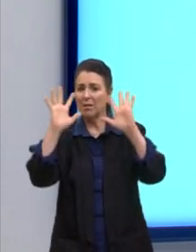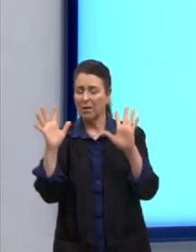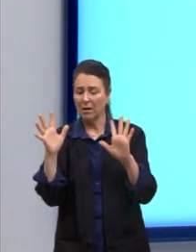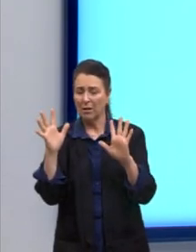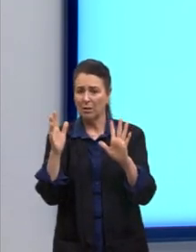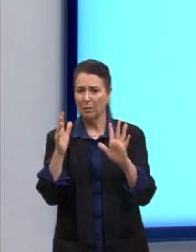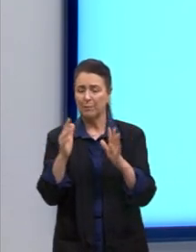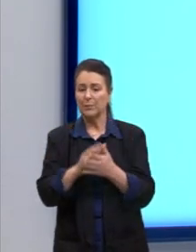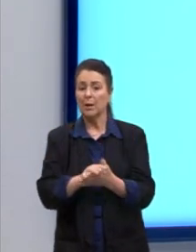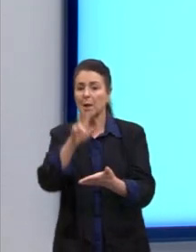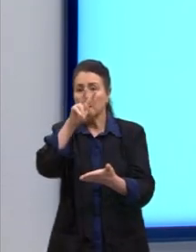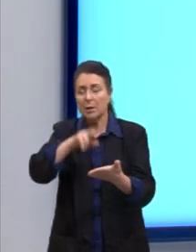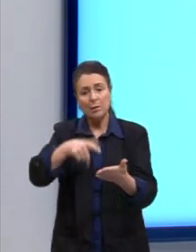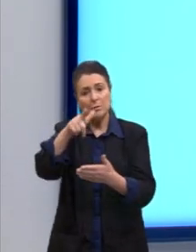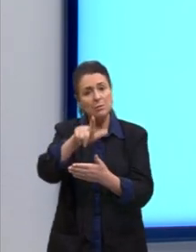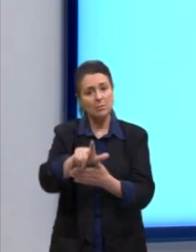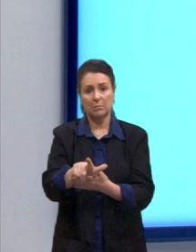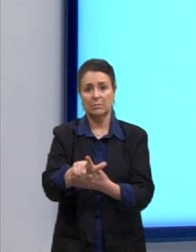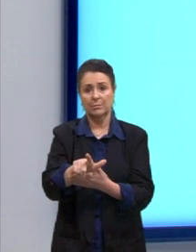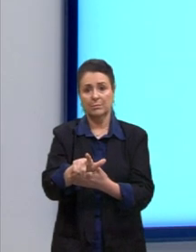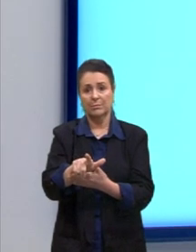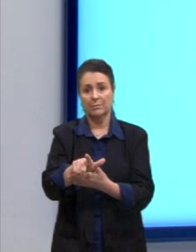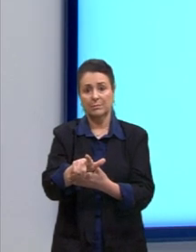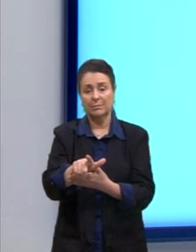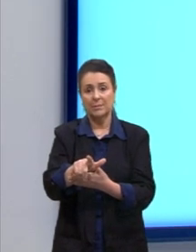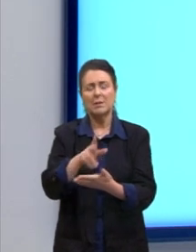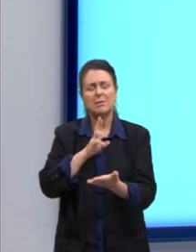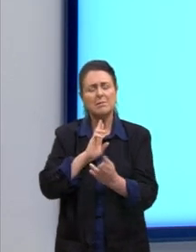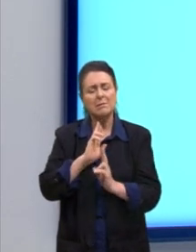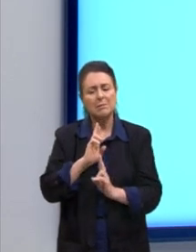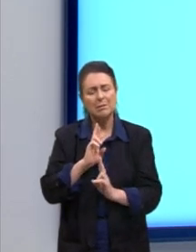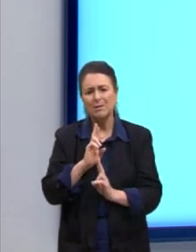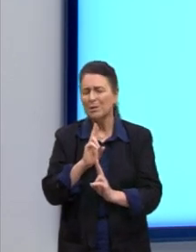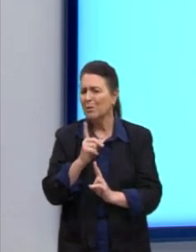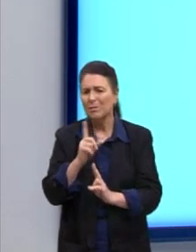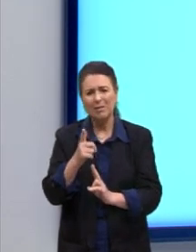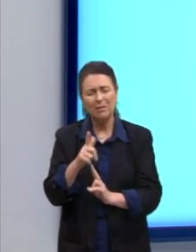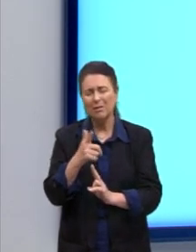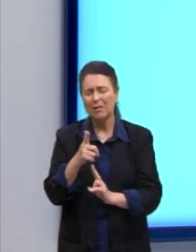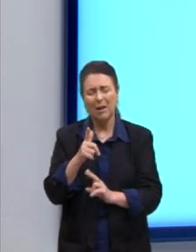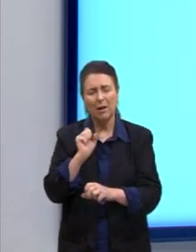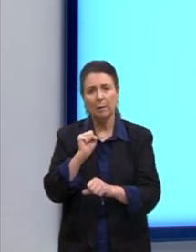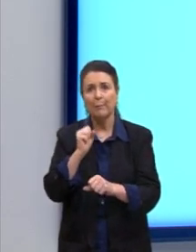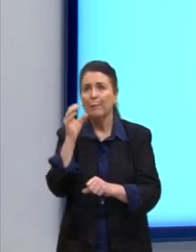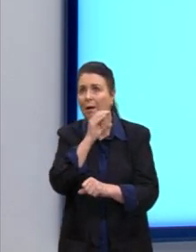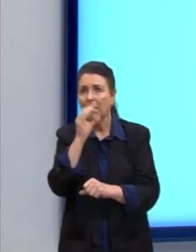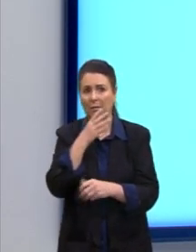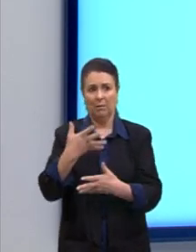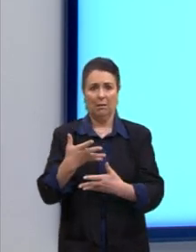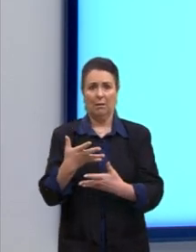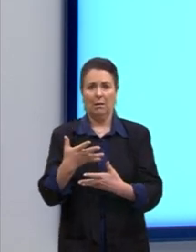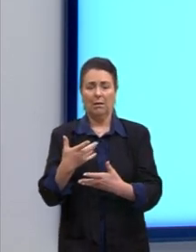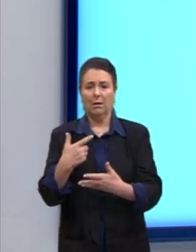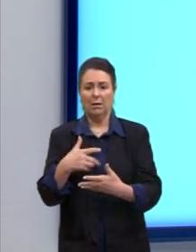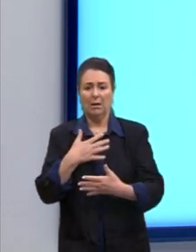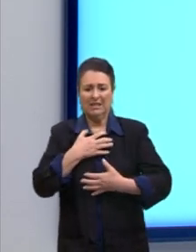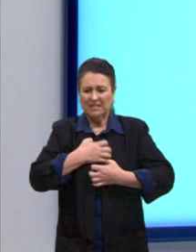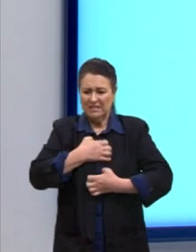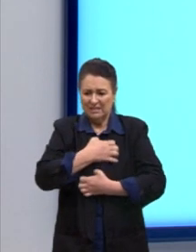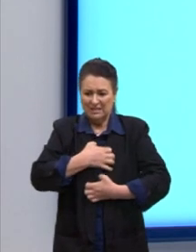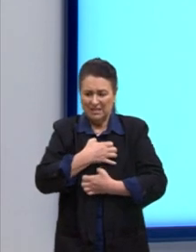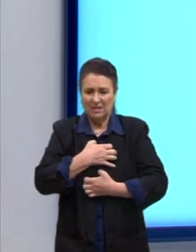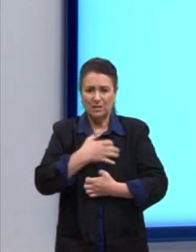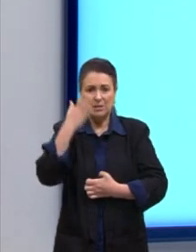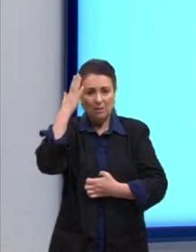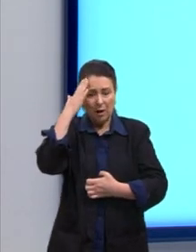Lê a questão novamente. Sem pressa e sem ansiedade. A gente sabe que o Enem é longo,